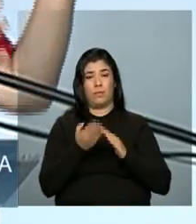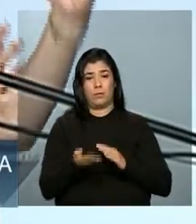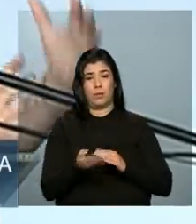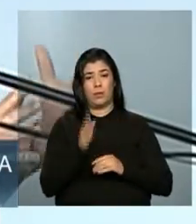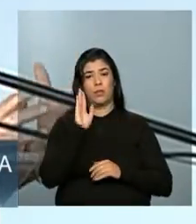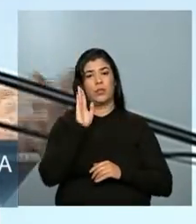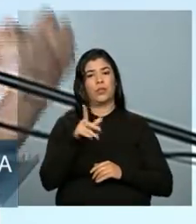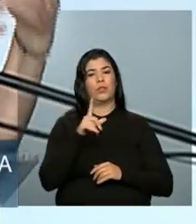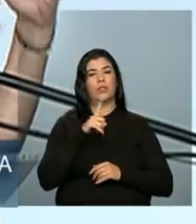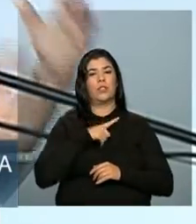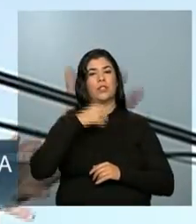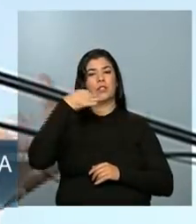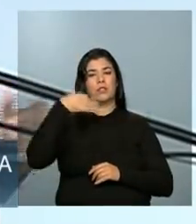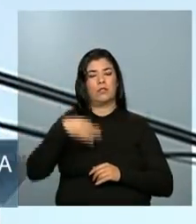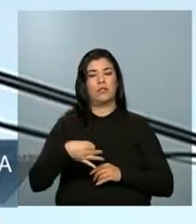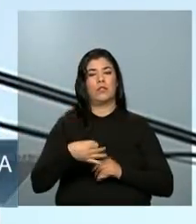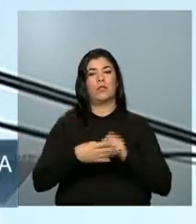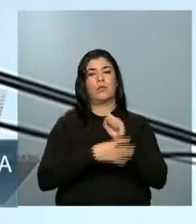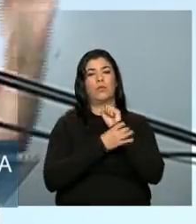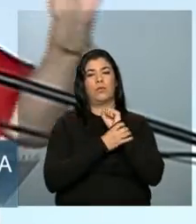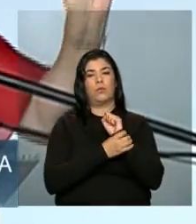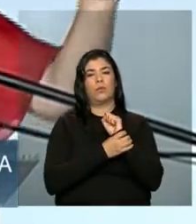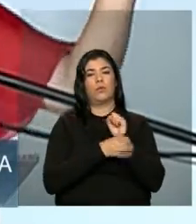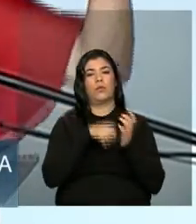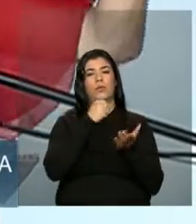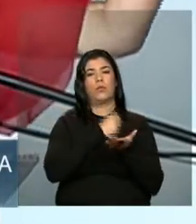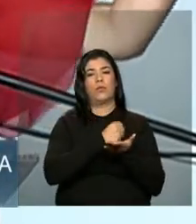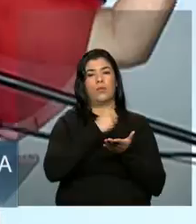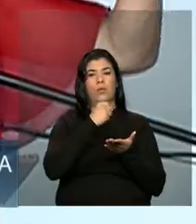um contrato feito com